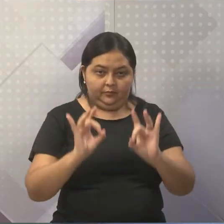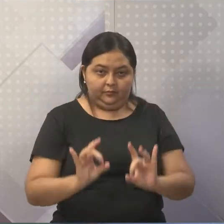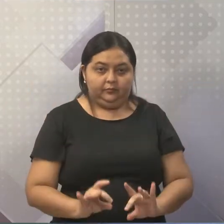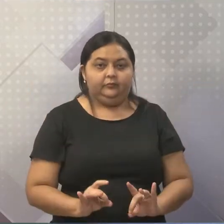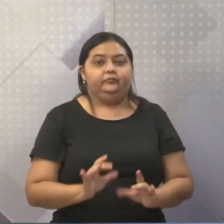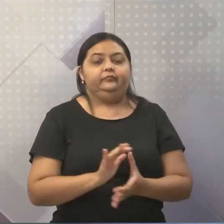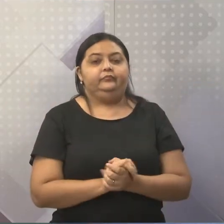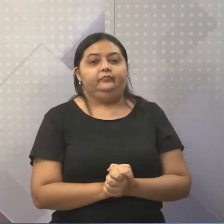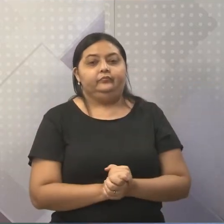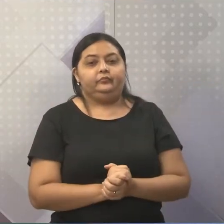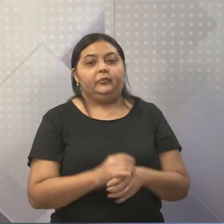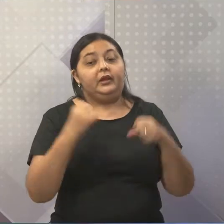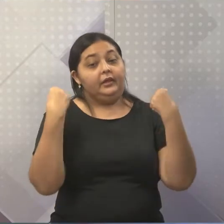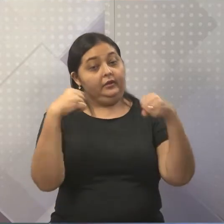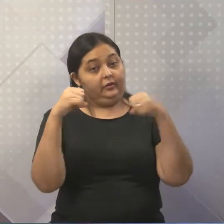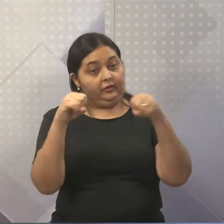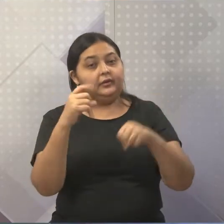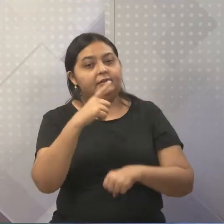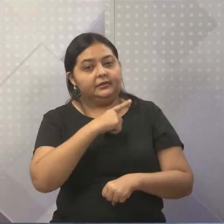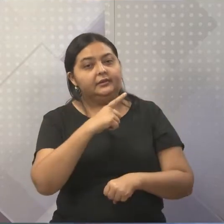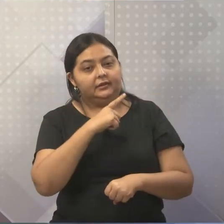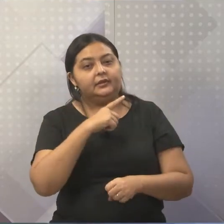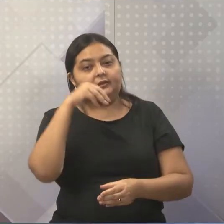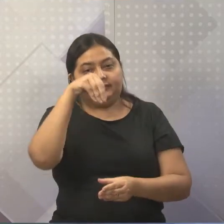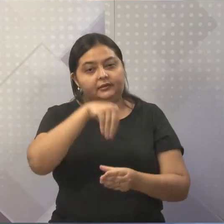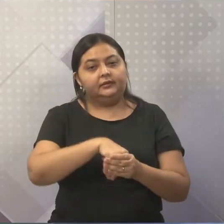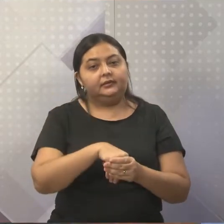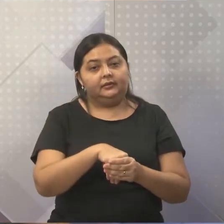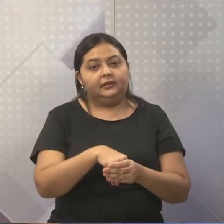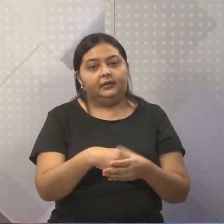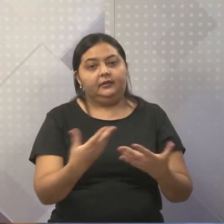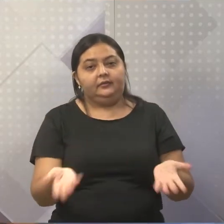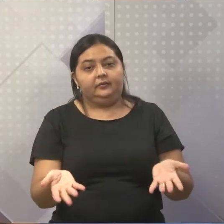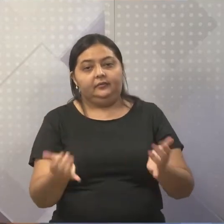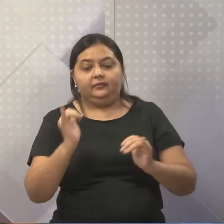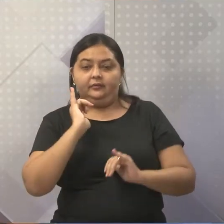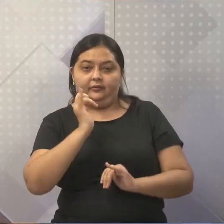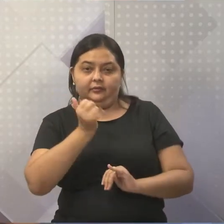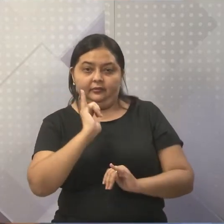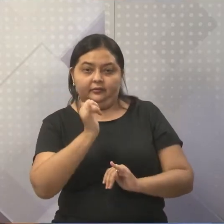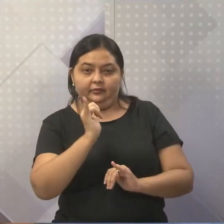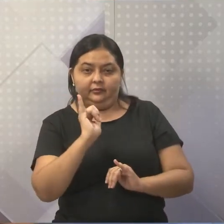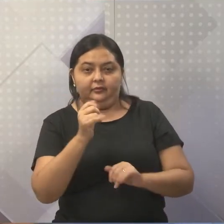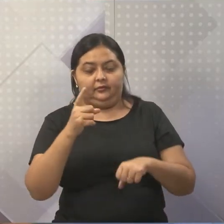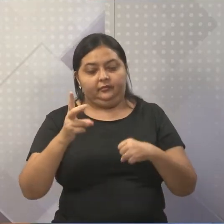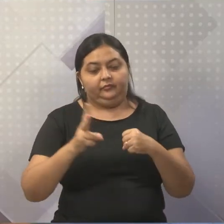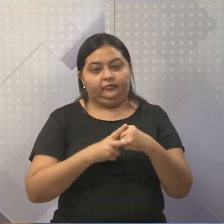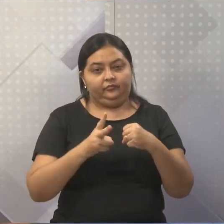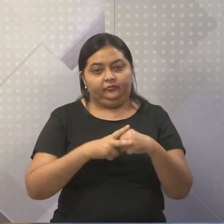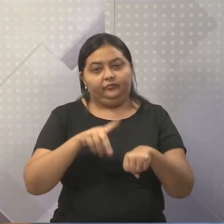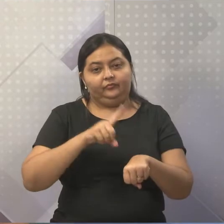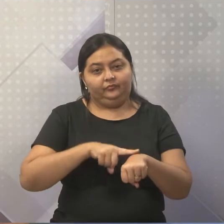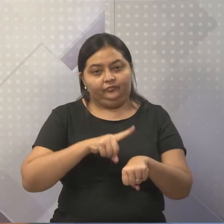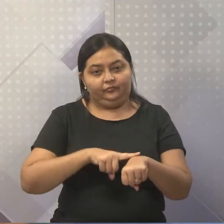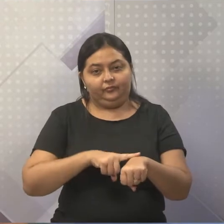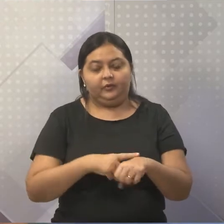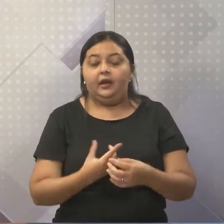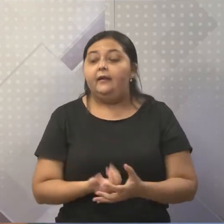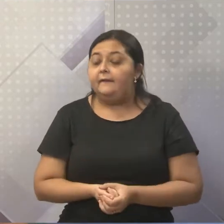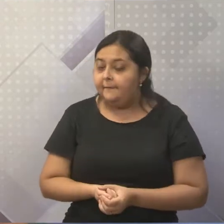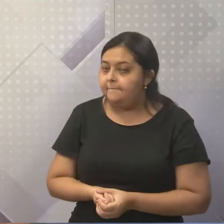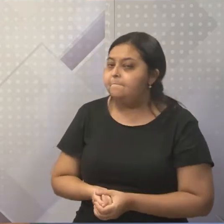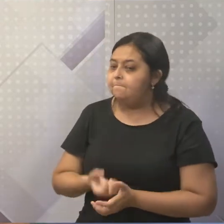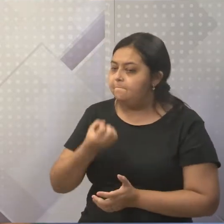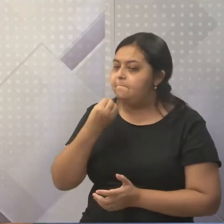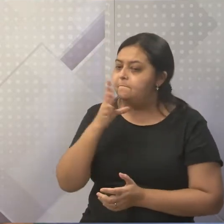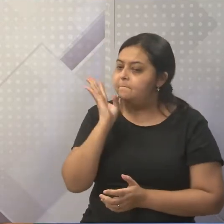em educação física, a narração dos tempos verbais. E é interessante, professor, porque muitas vezes, quando nós, educadores físicos,